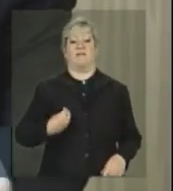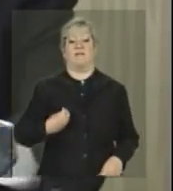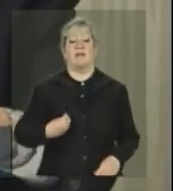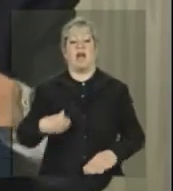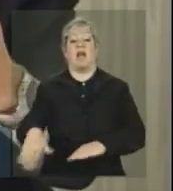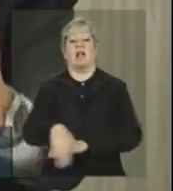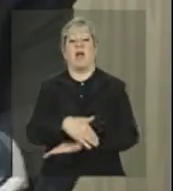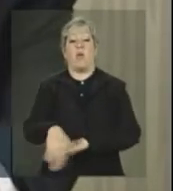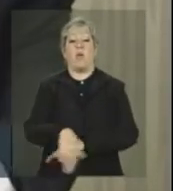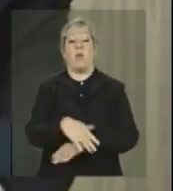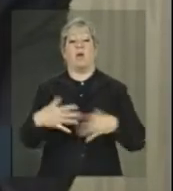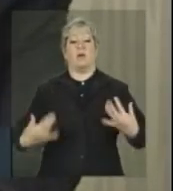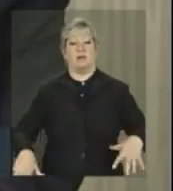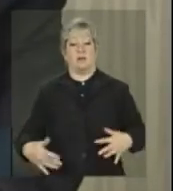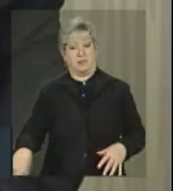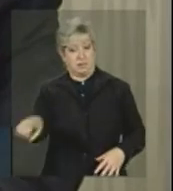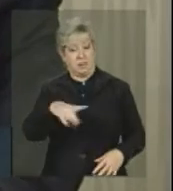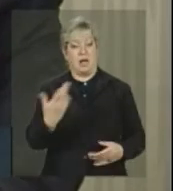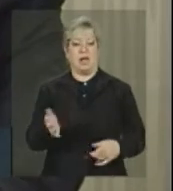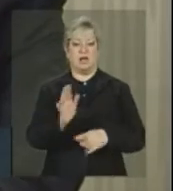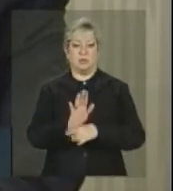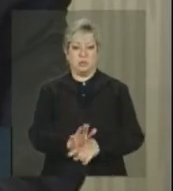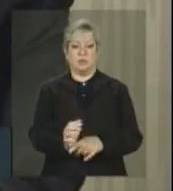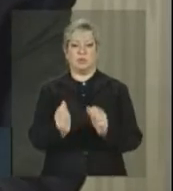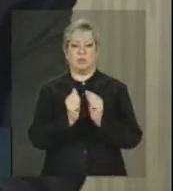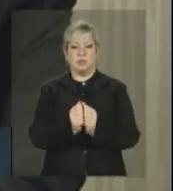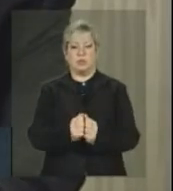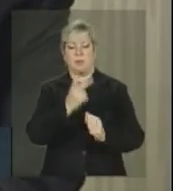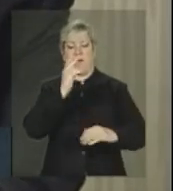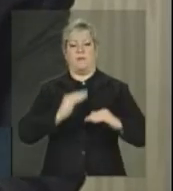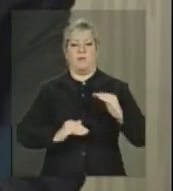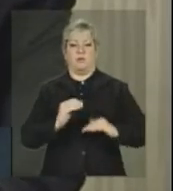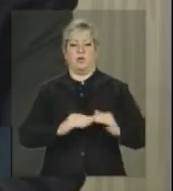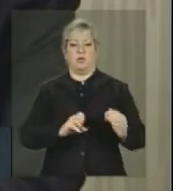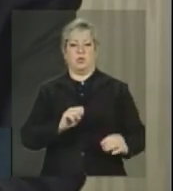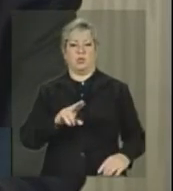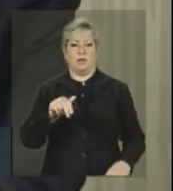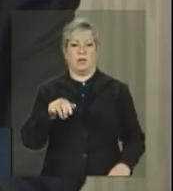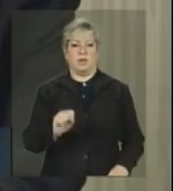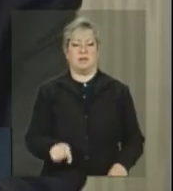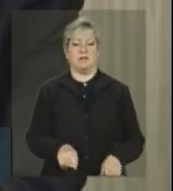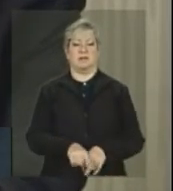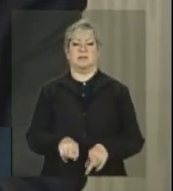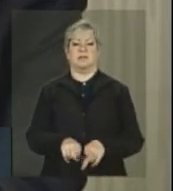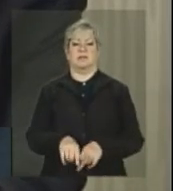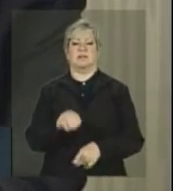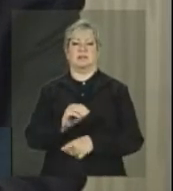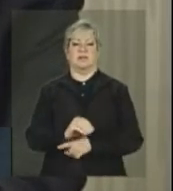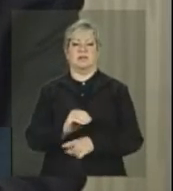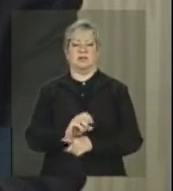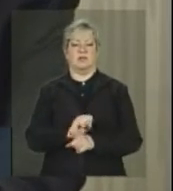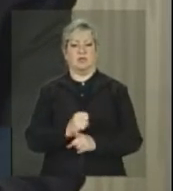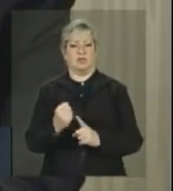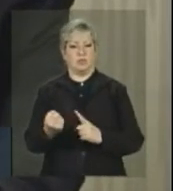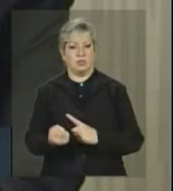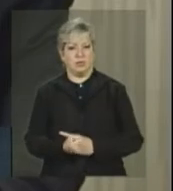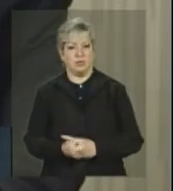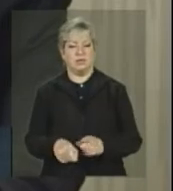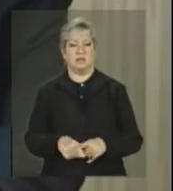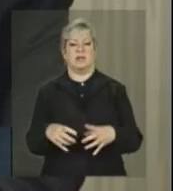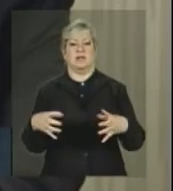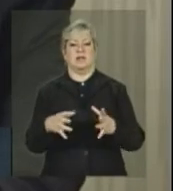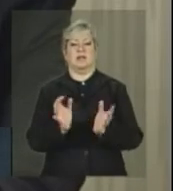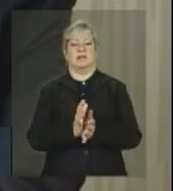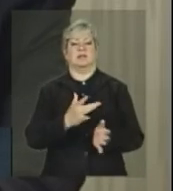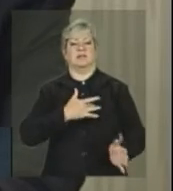rua. E numa ação conjunta com os profissionais do SUAS, da assistência social, os agentes comunitários da saúde, isso contribuiu